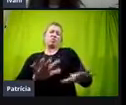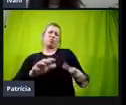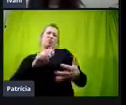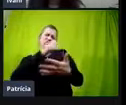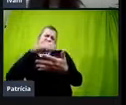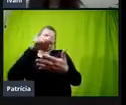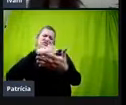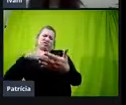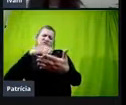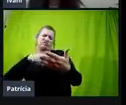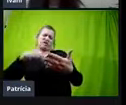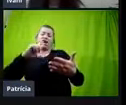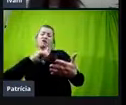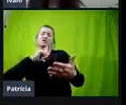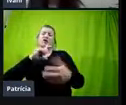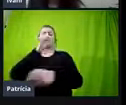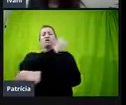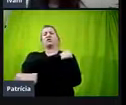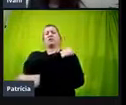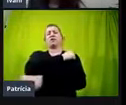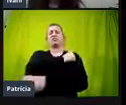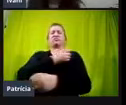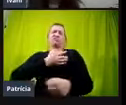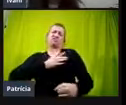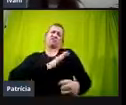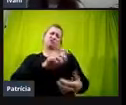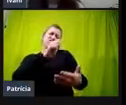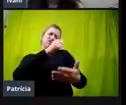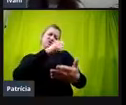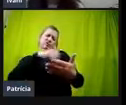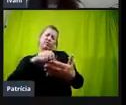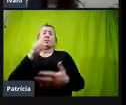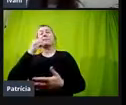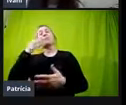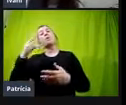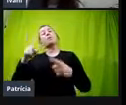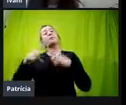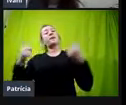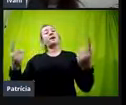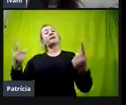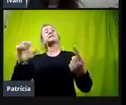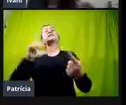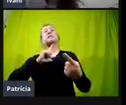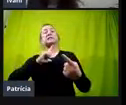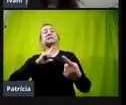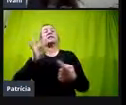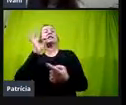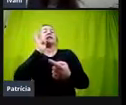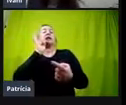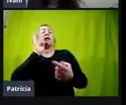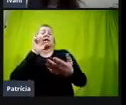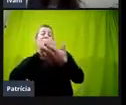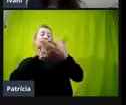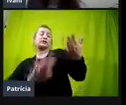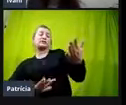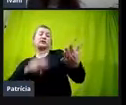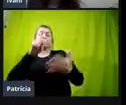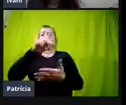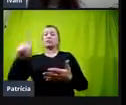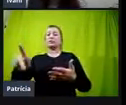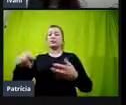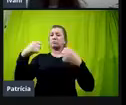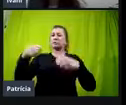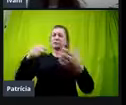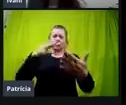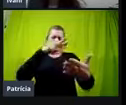já tive alunos que diziam, eu não gosto de escrever, bom, mas tem tarefas na escola que os professores precisam ver o registro